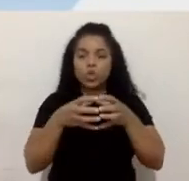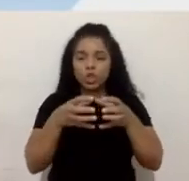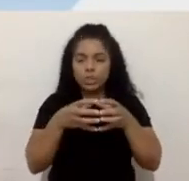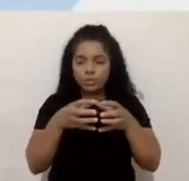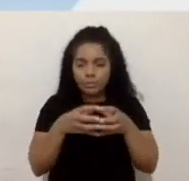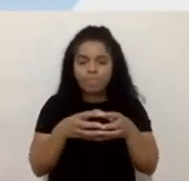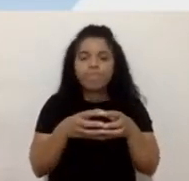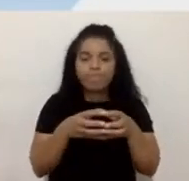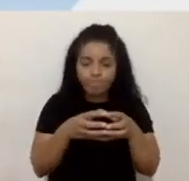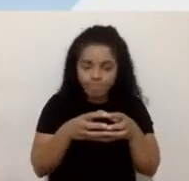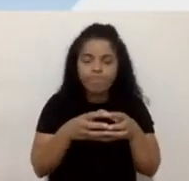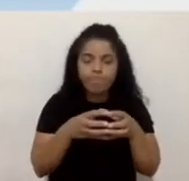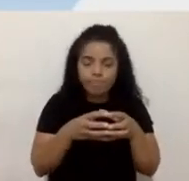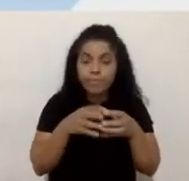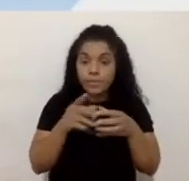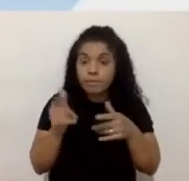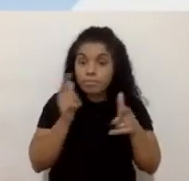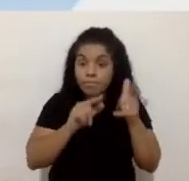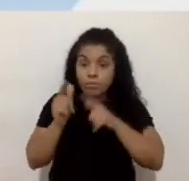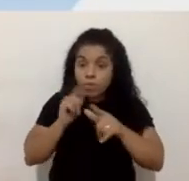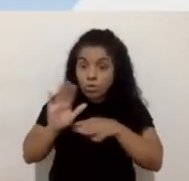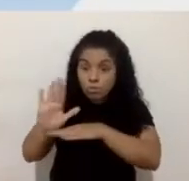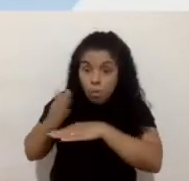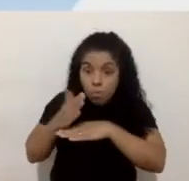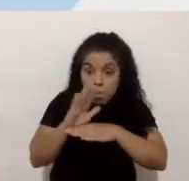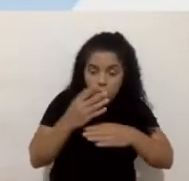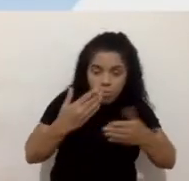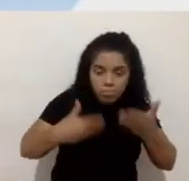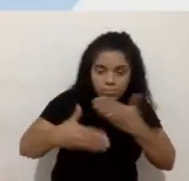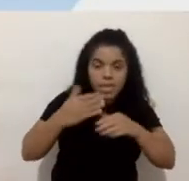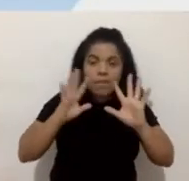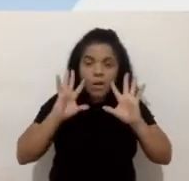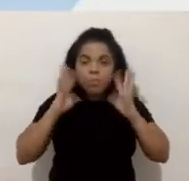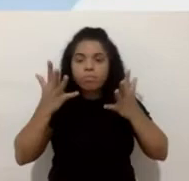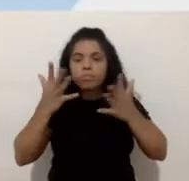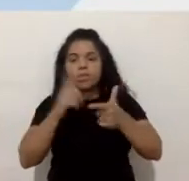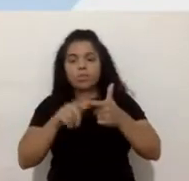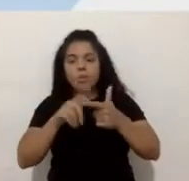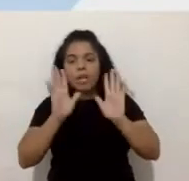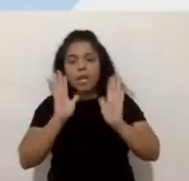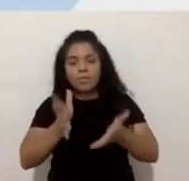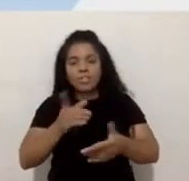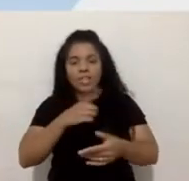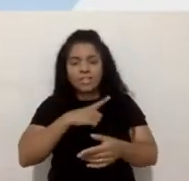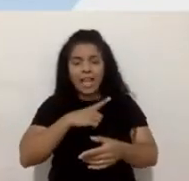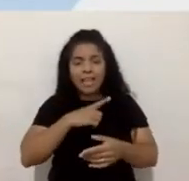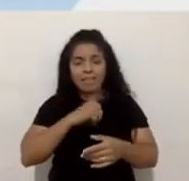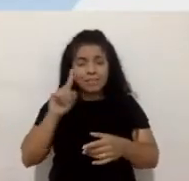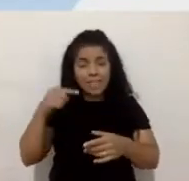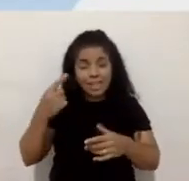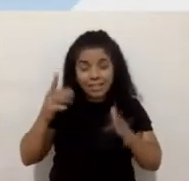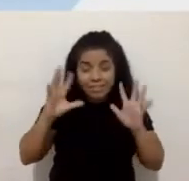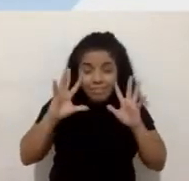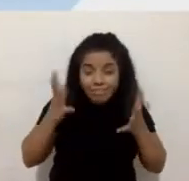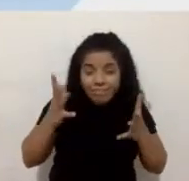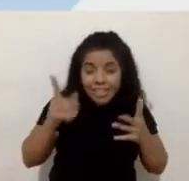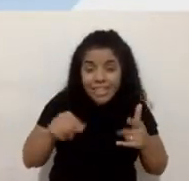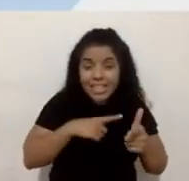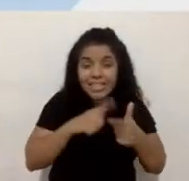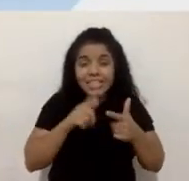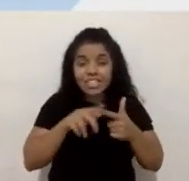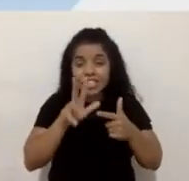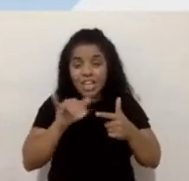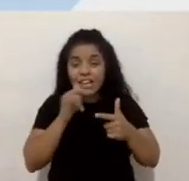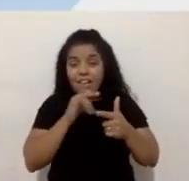assim que a gente vai conseguir solucionar esses problemas que já existem. Mas, para além de solucionar isso que a gente mapeou, isso que a gente